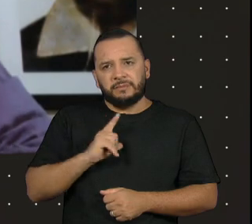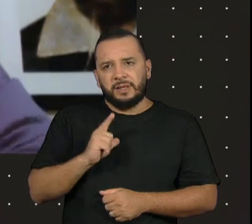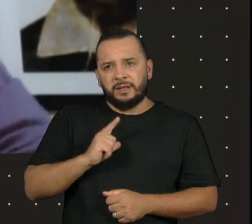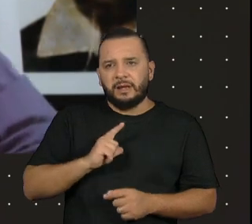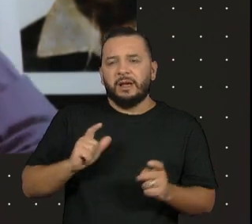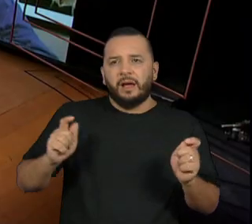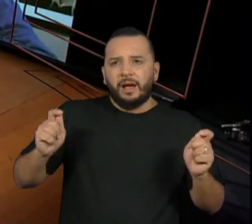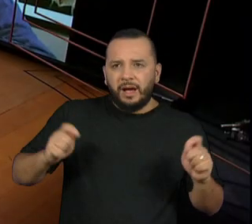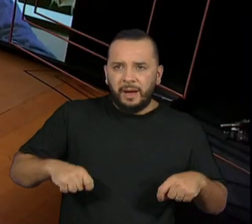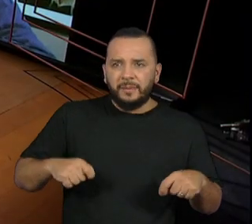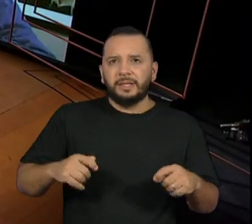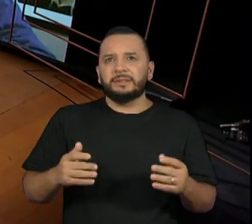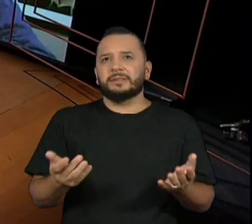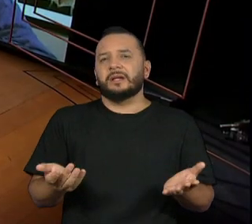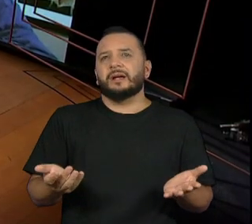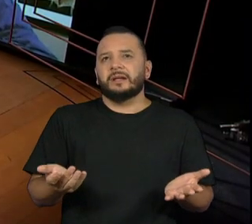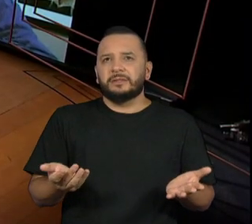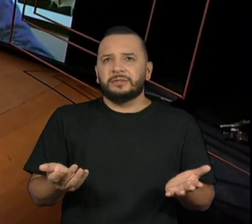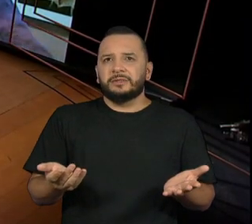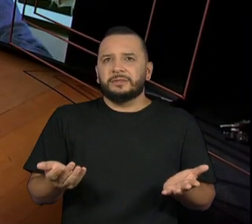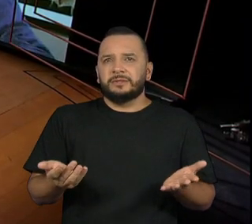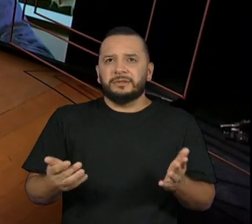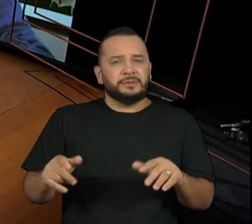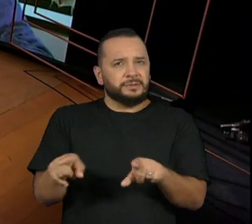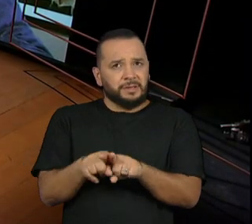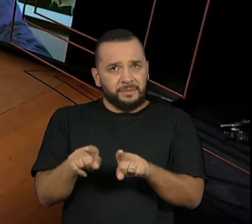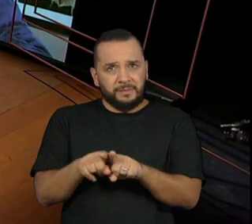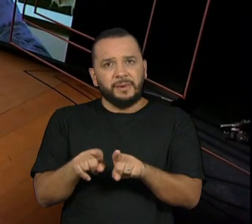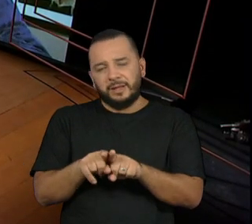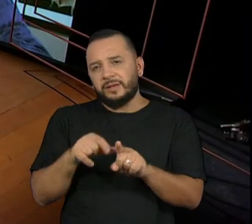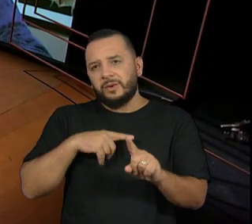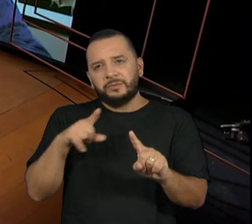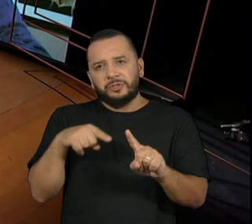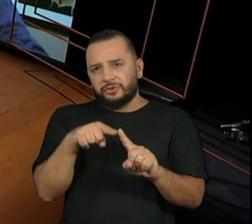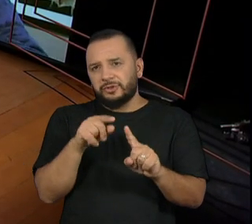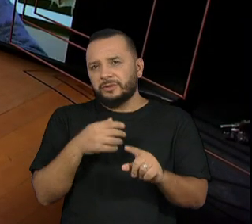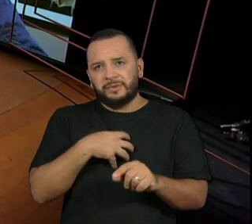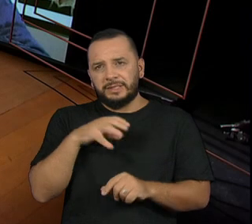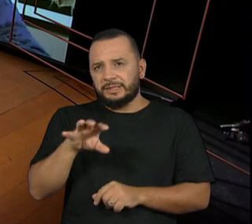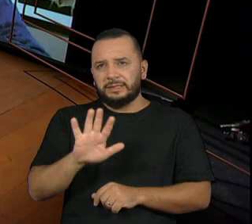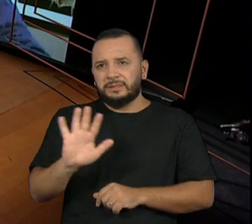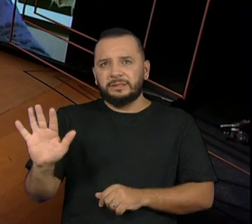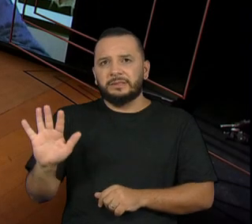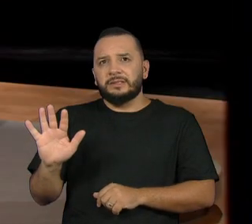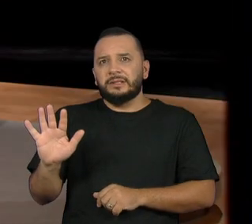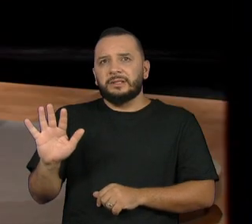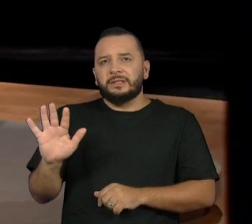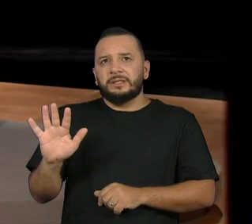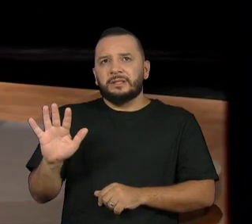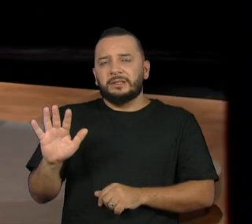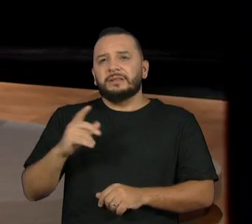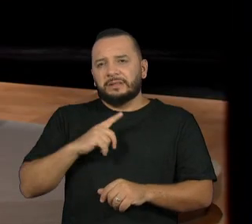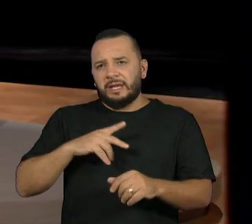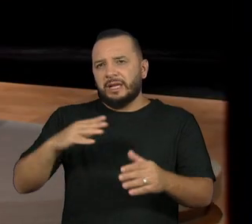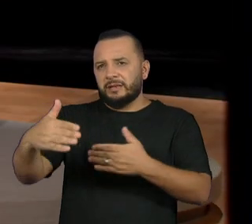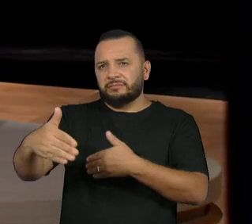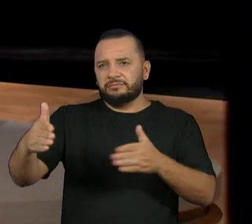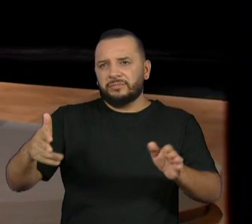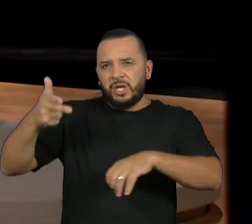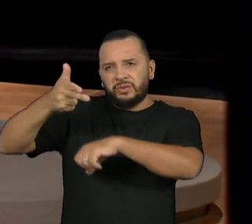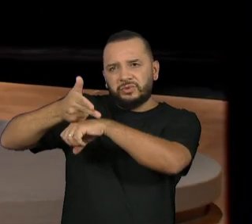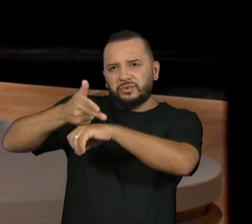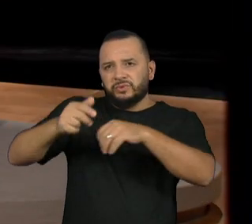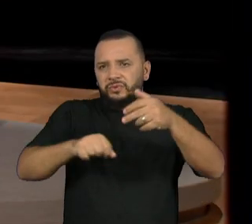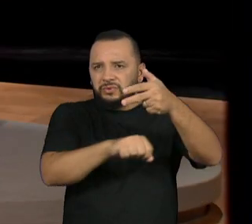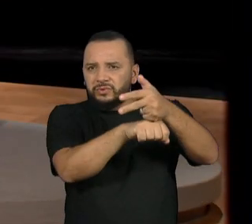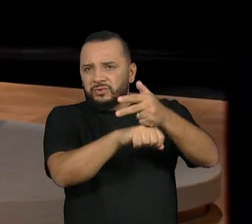um know-how fantástico para fazer isso, né? Os estúdios extremamente equipados, material